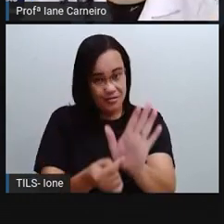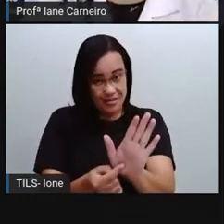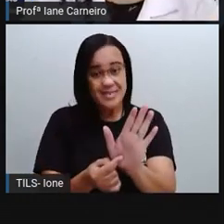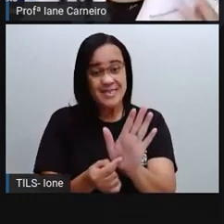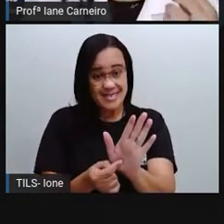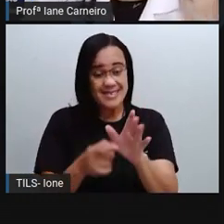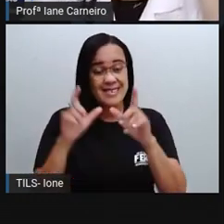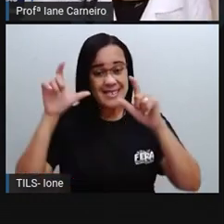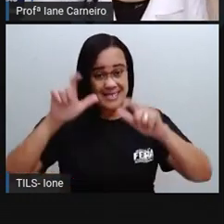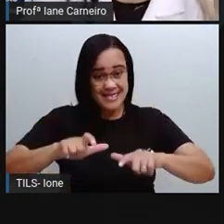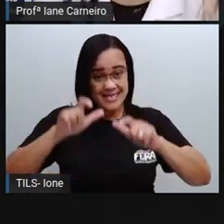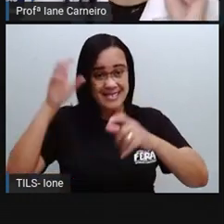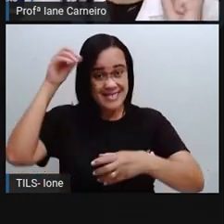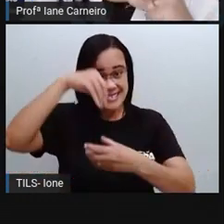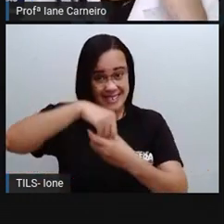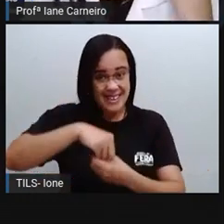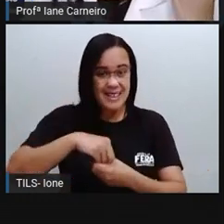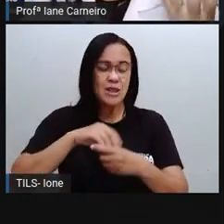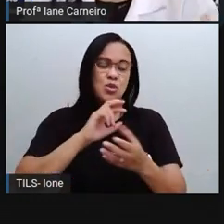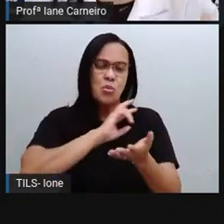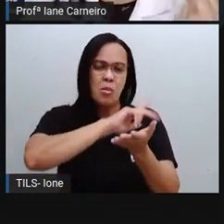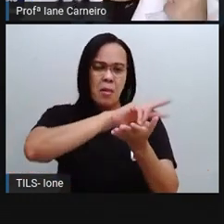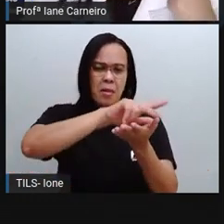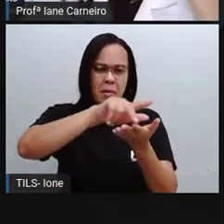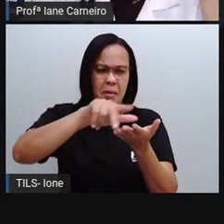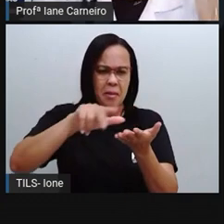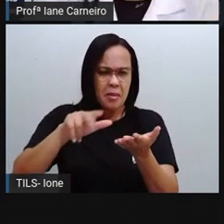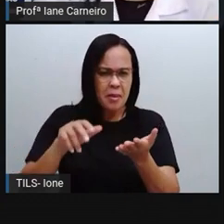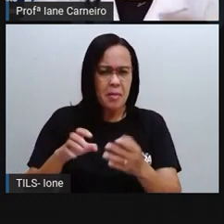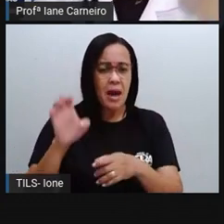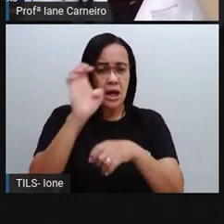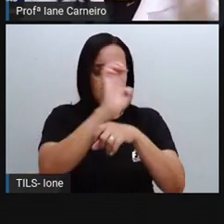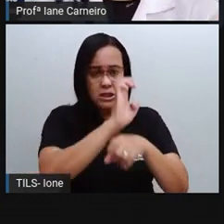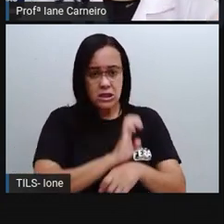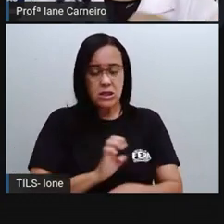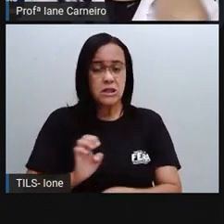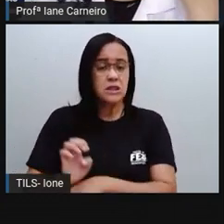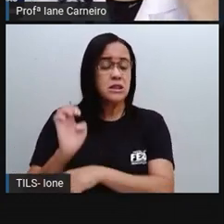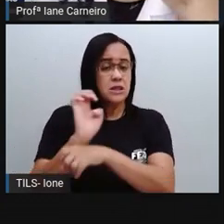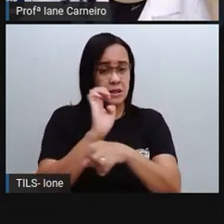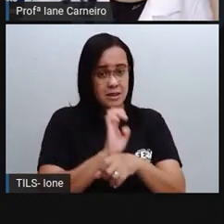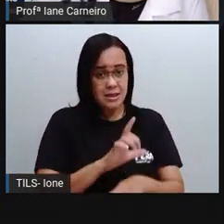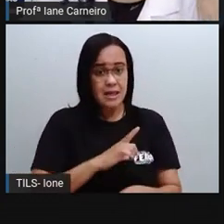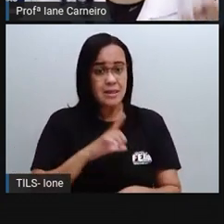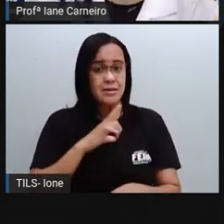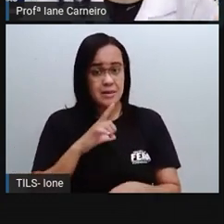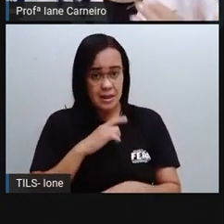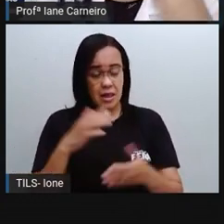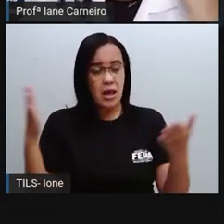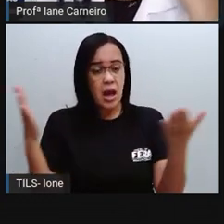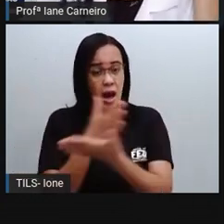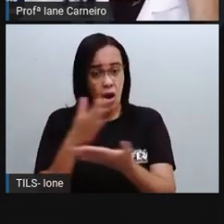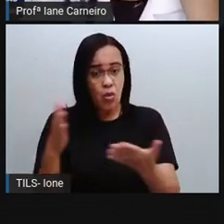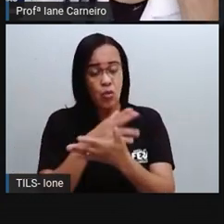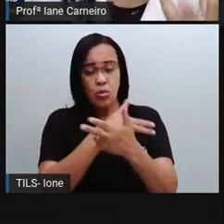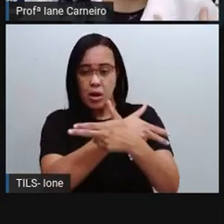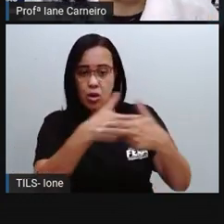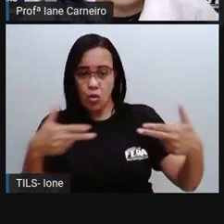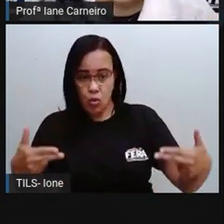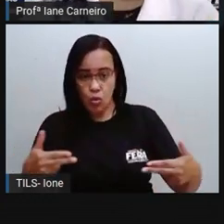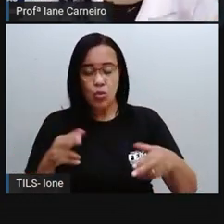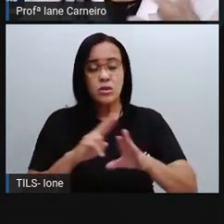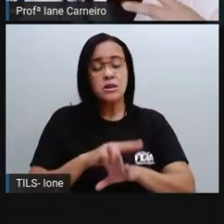região nordeste, nós temos o Maranhão, o Piauí, a Bahia, o Ceará, e nós vemos algumas coisas, alguns